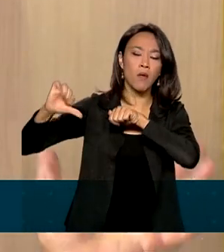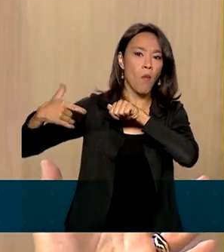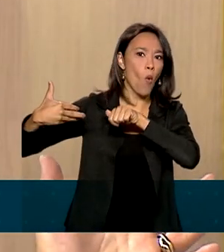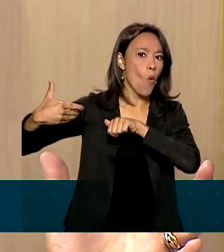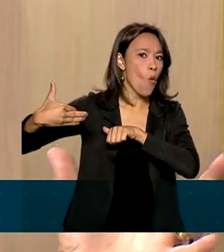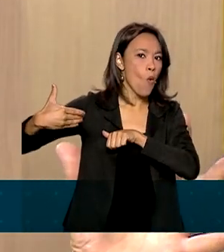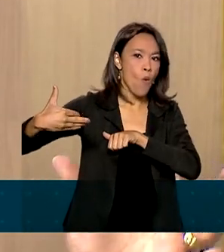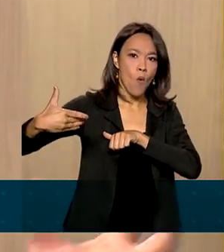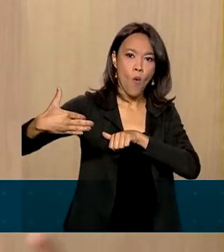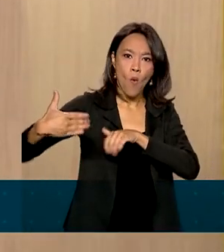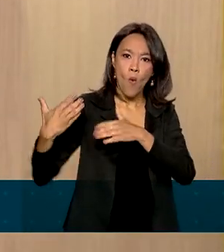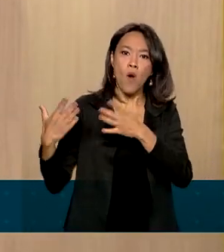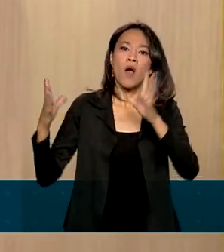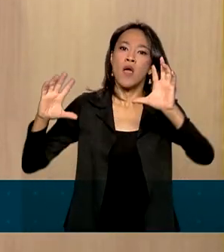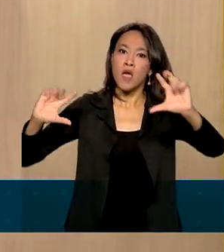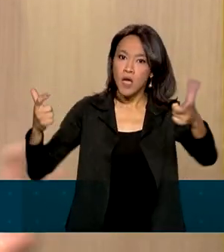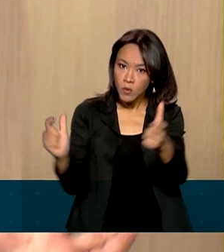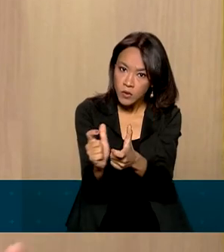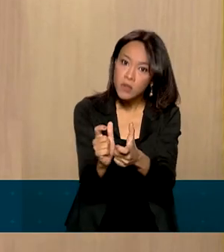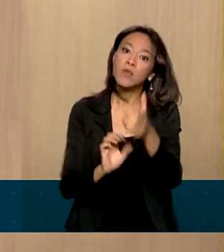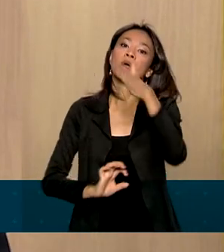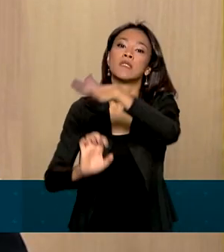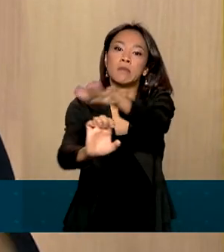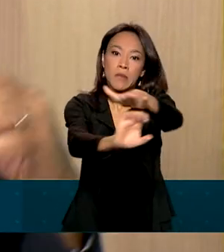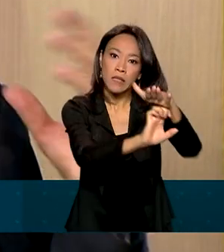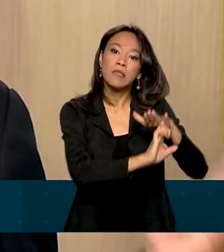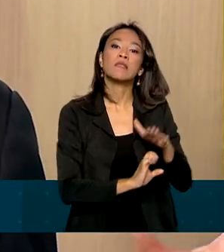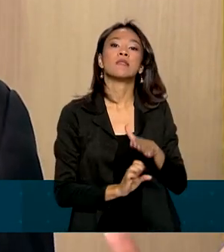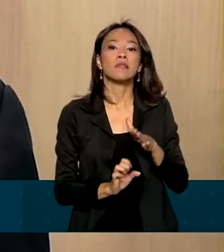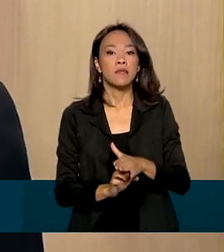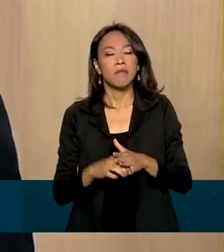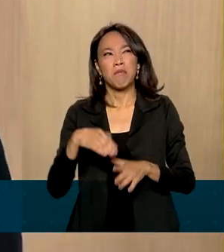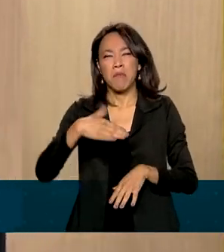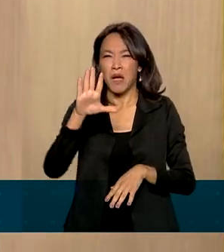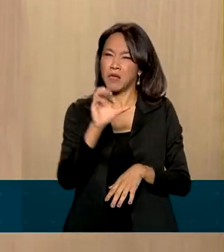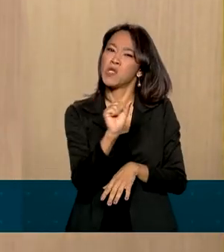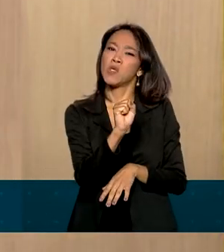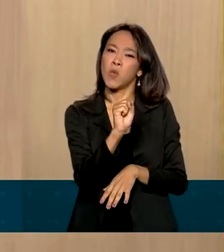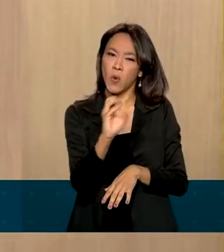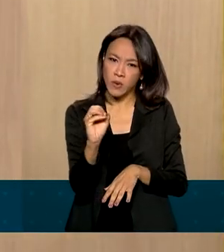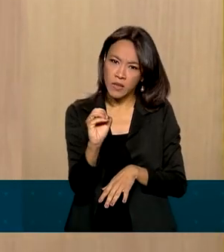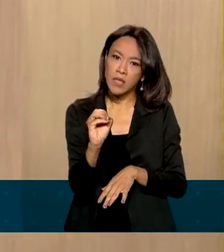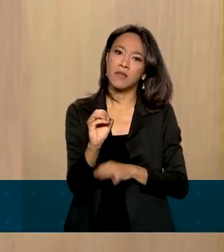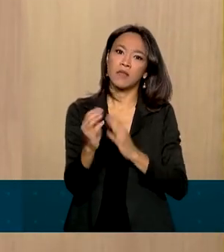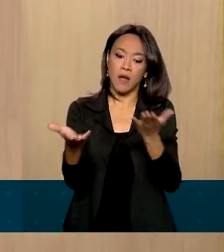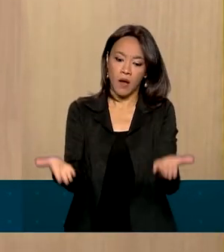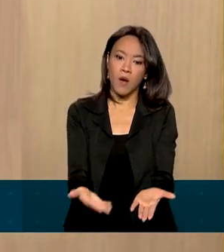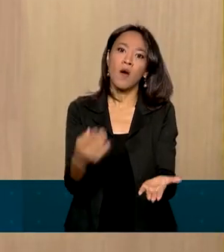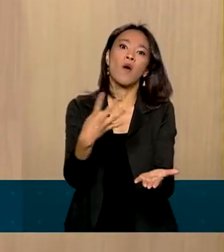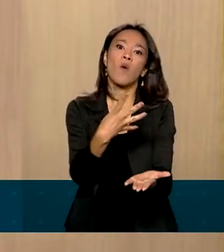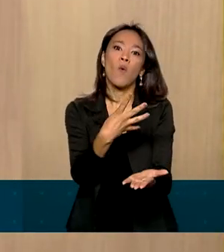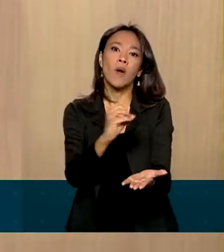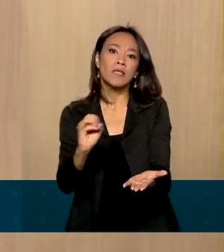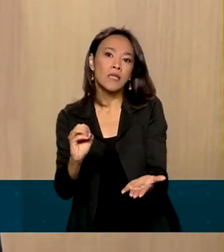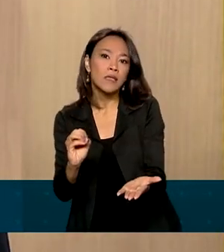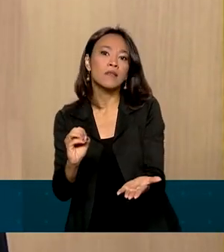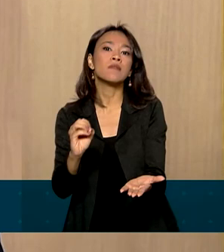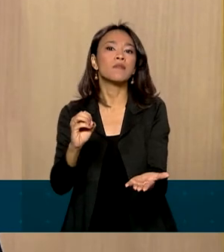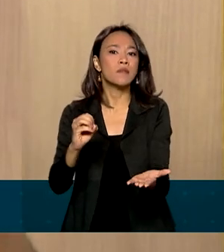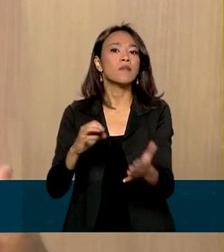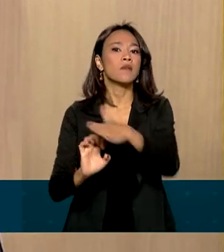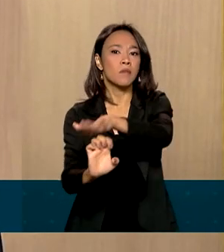O número de empresas se reduziu bastante, drasticamente, de mais de 800 empresas para em torno de 400 empresas hoje,